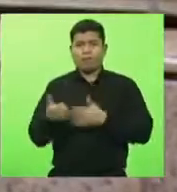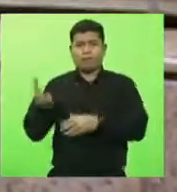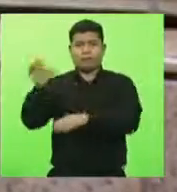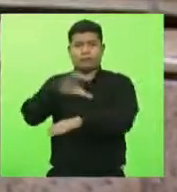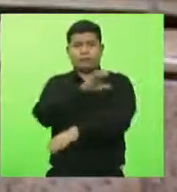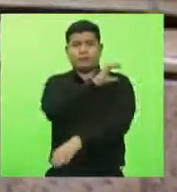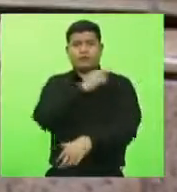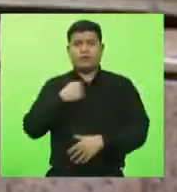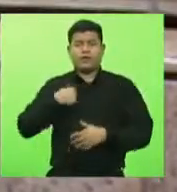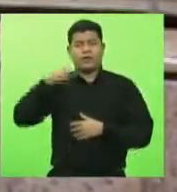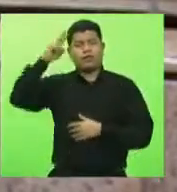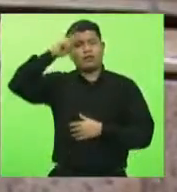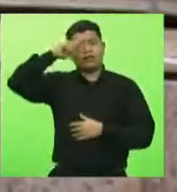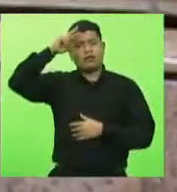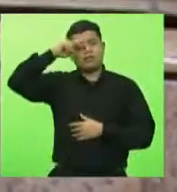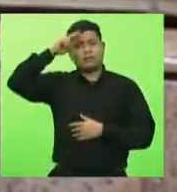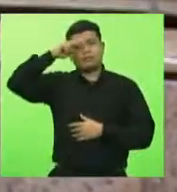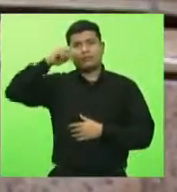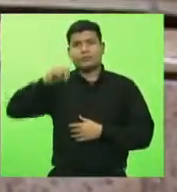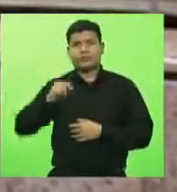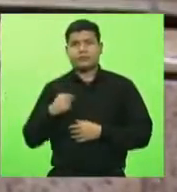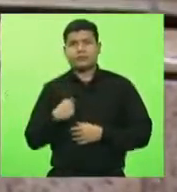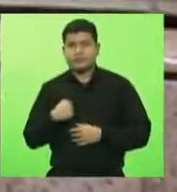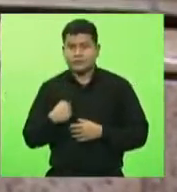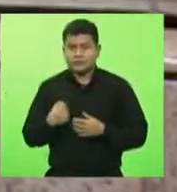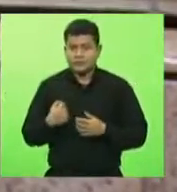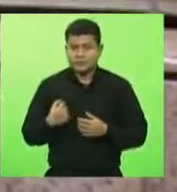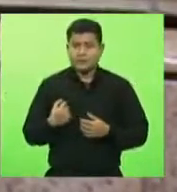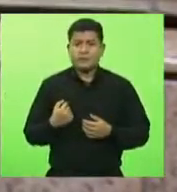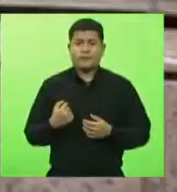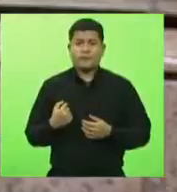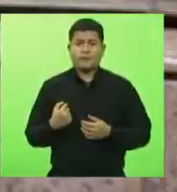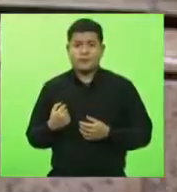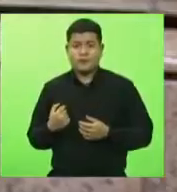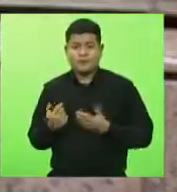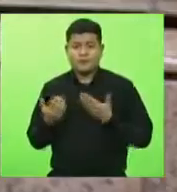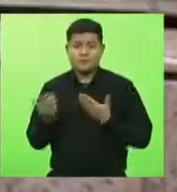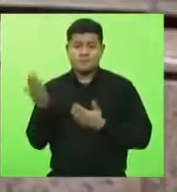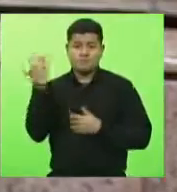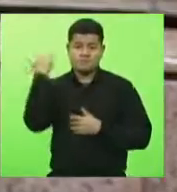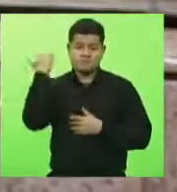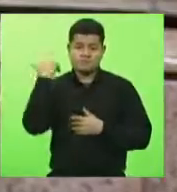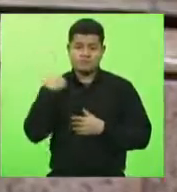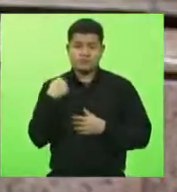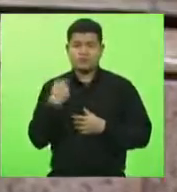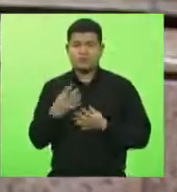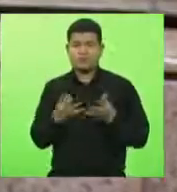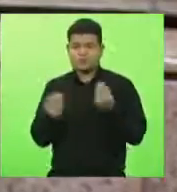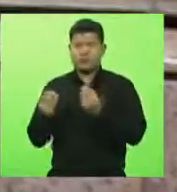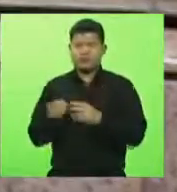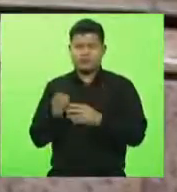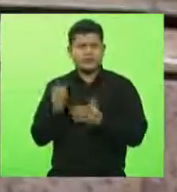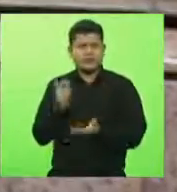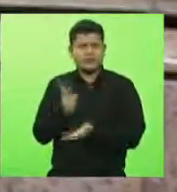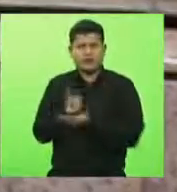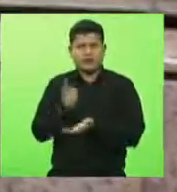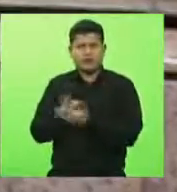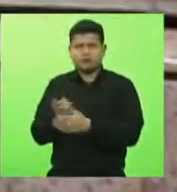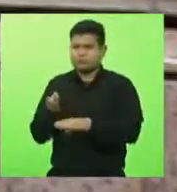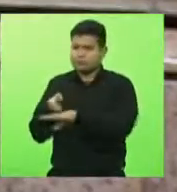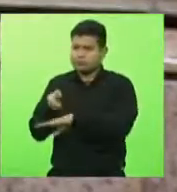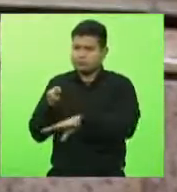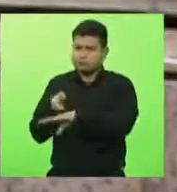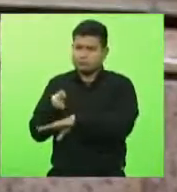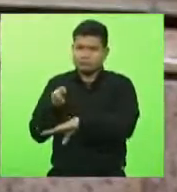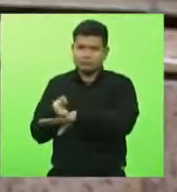remete à minha memória afetiva e eu me lembro muito bem de todas essas passagens que fiz por ali, mas também